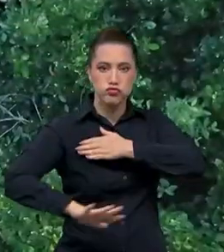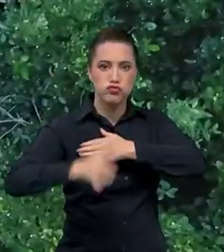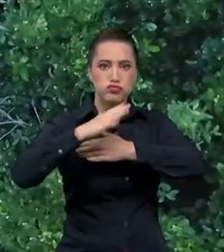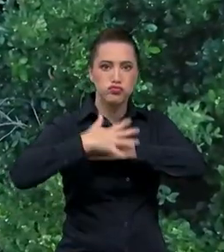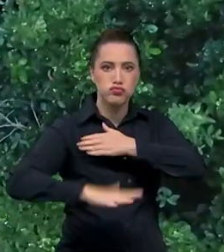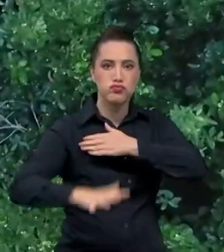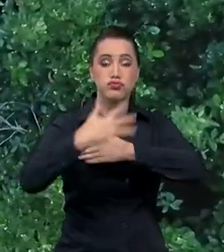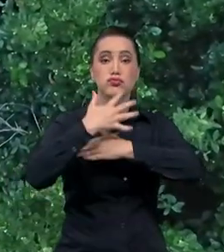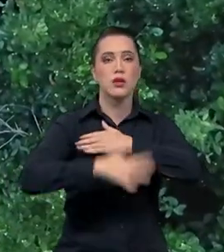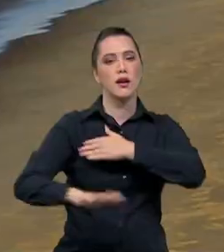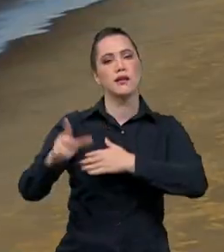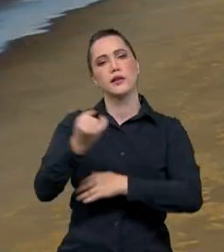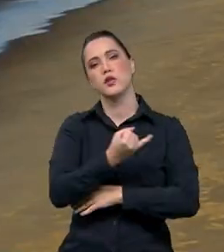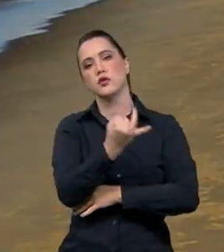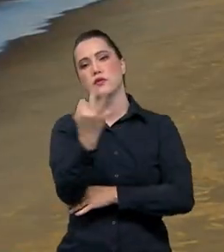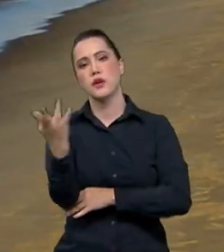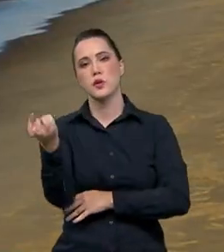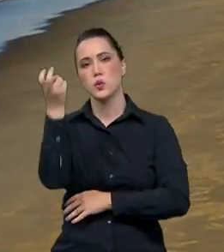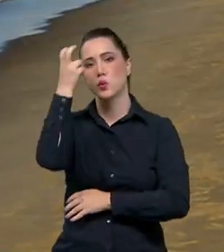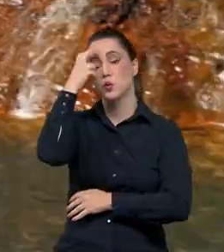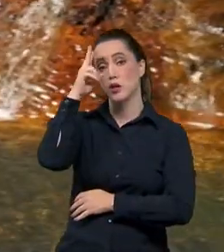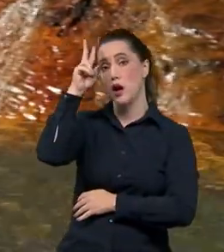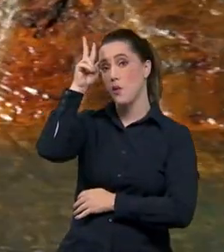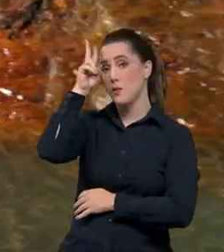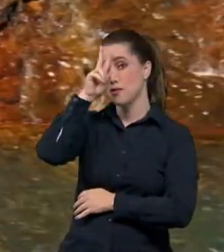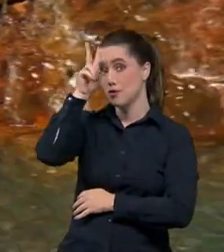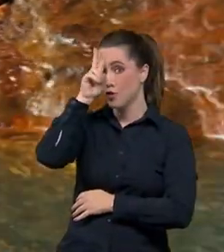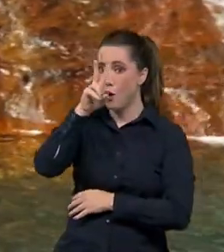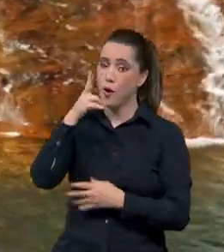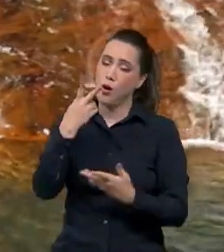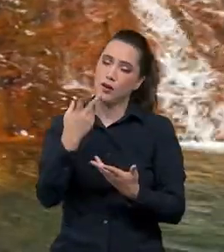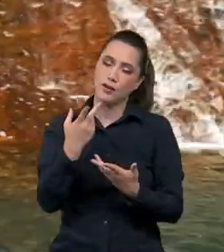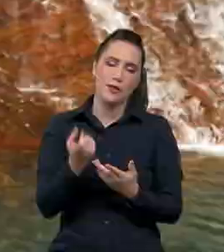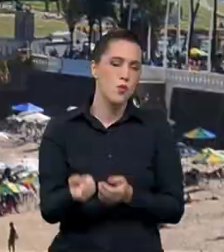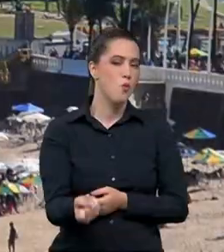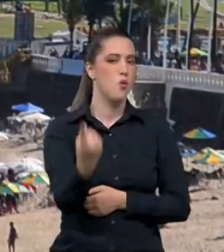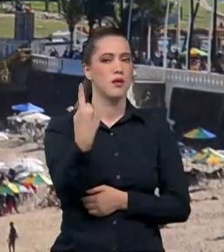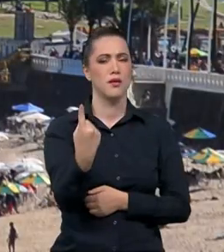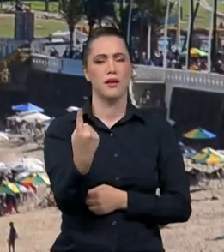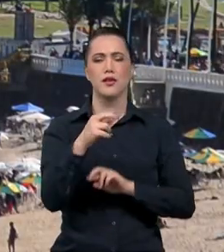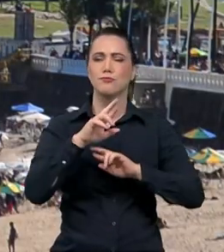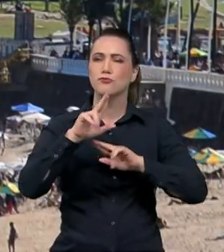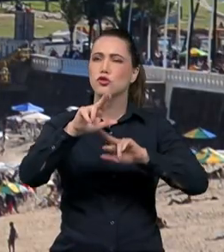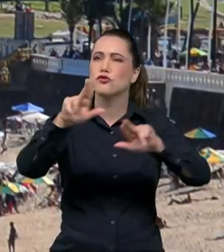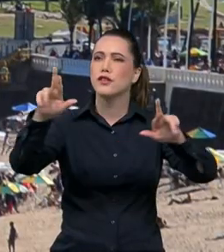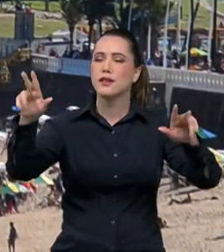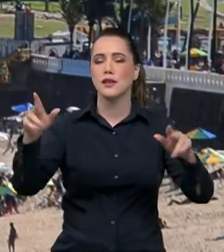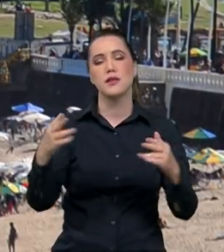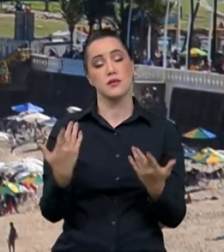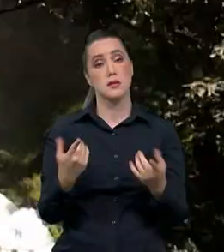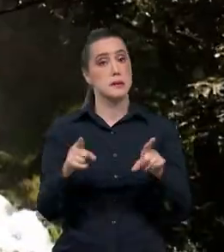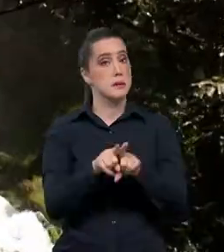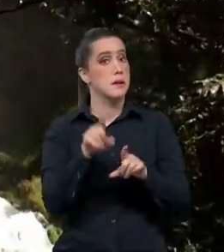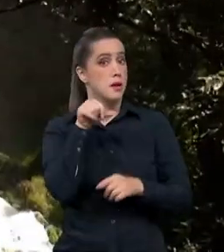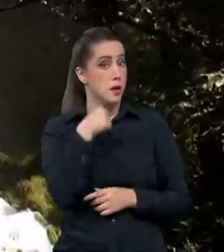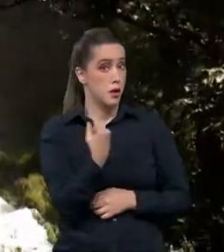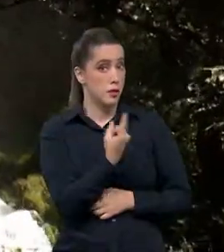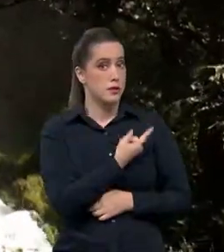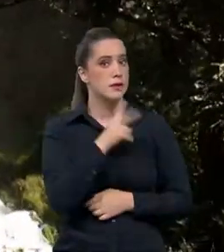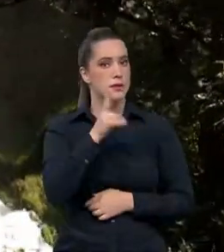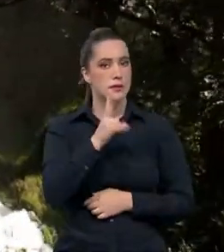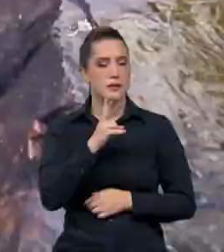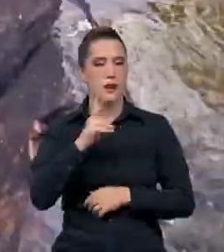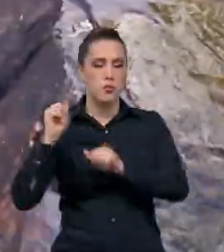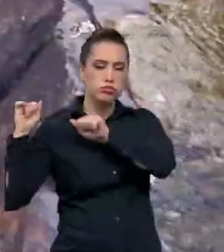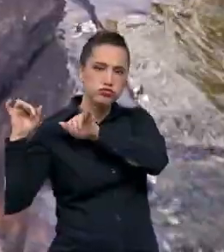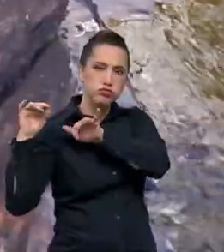diversidade natural, cultural e histórica, como poucos países. Por isso, sempre atraiu milhões de estrangeiros